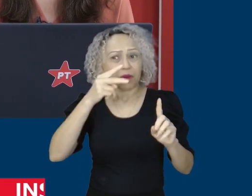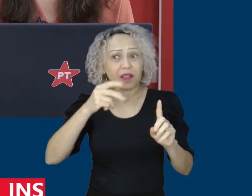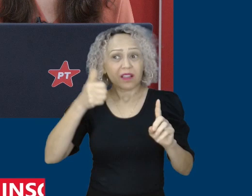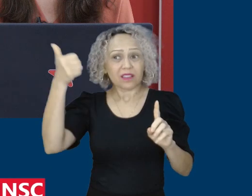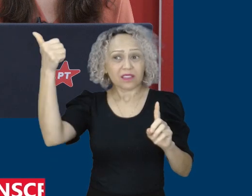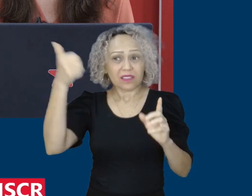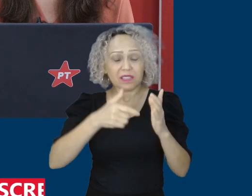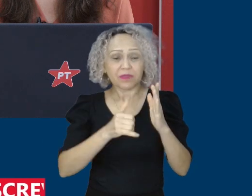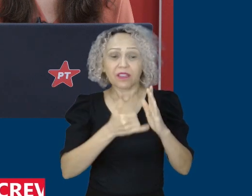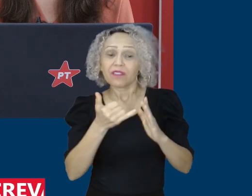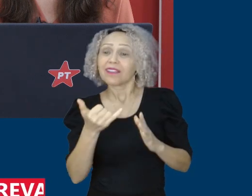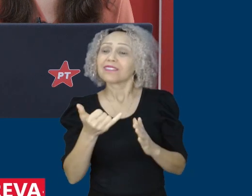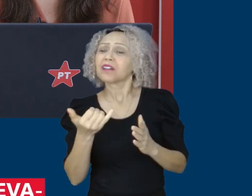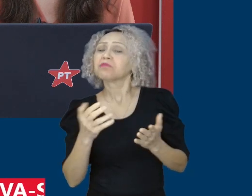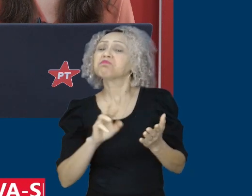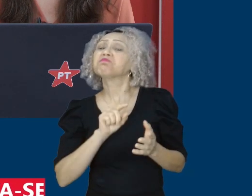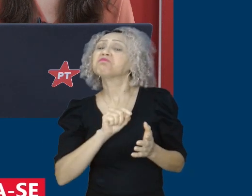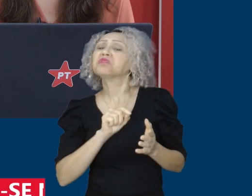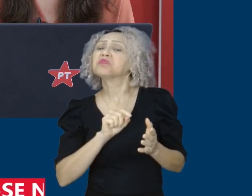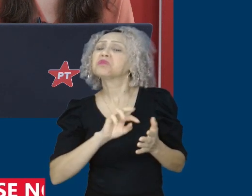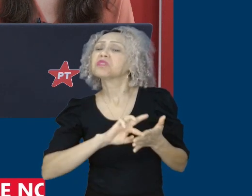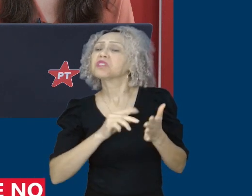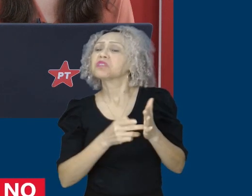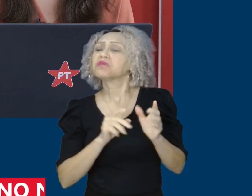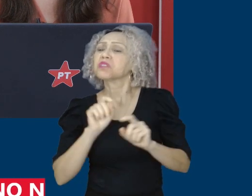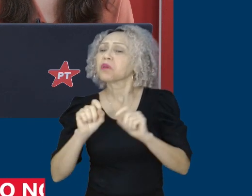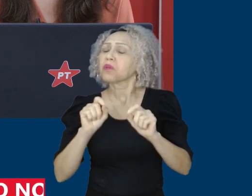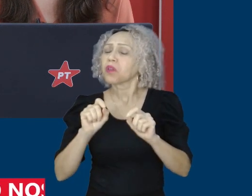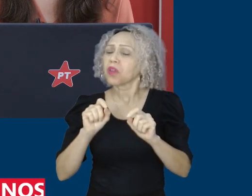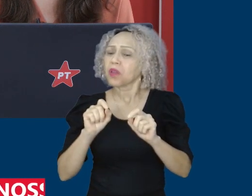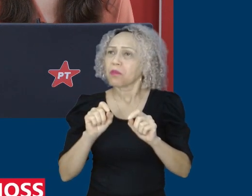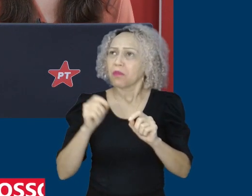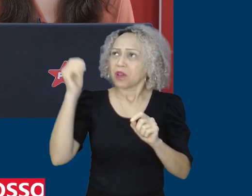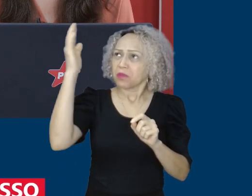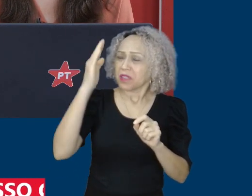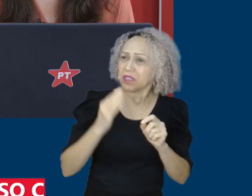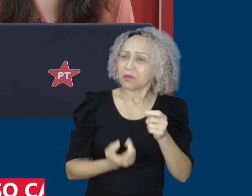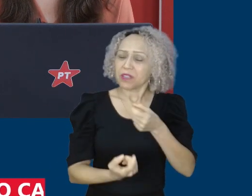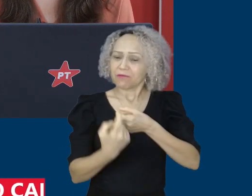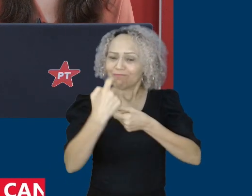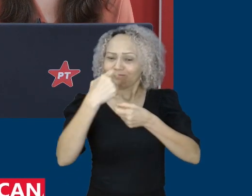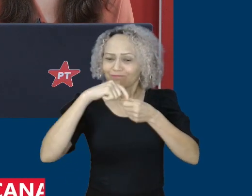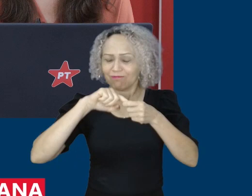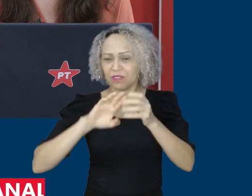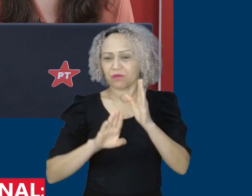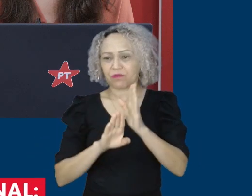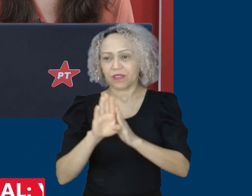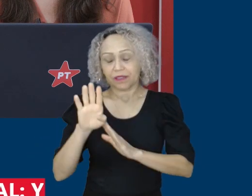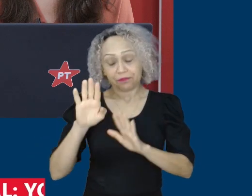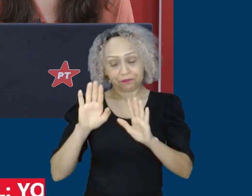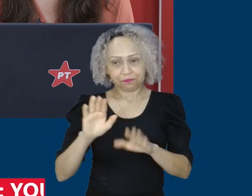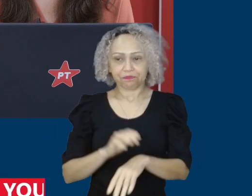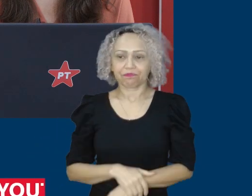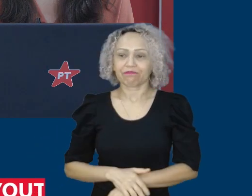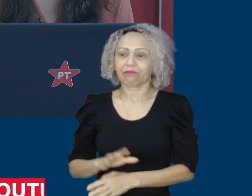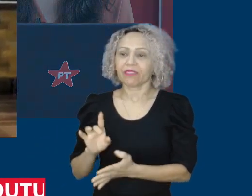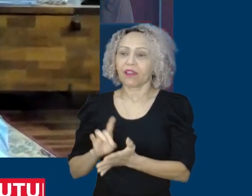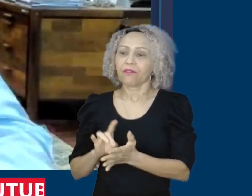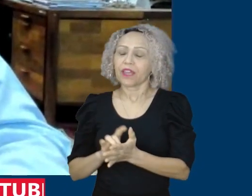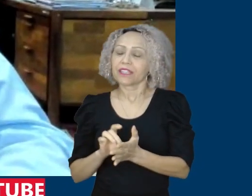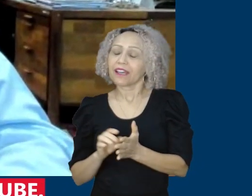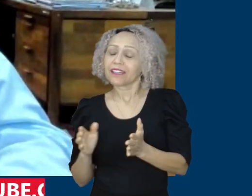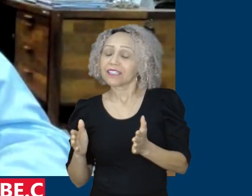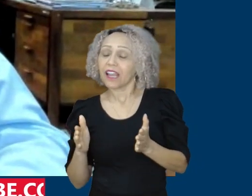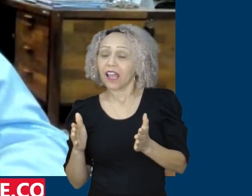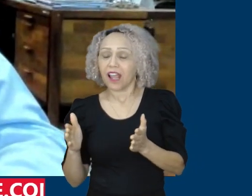Na verdade, Amanda, de quatro, seis, desde o golpe contra a presidenta Dilma, junto com o golpe